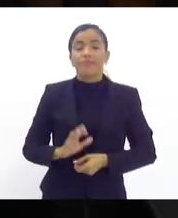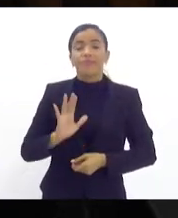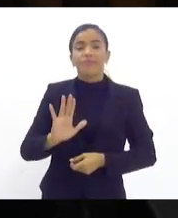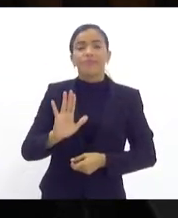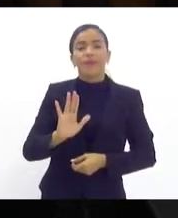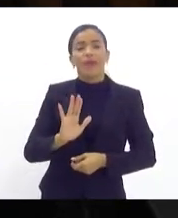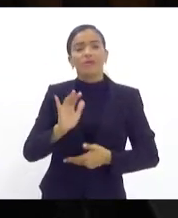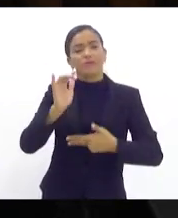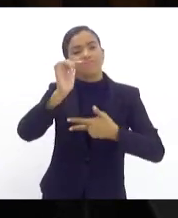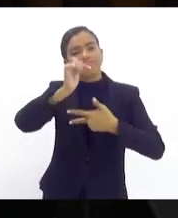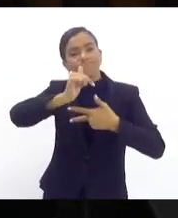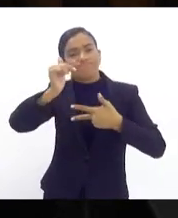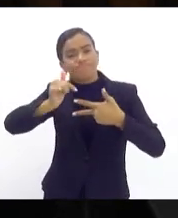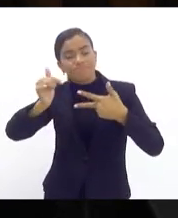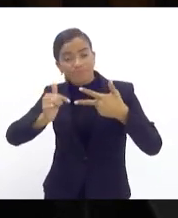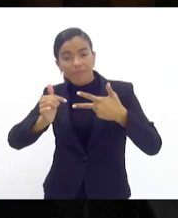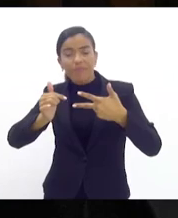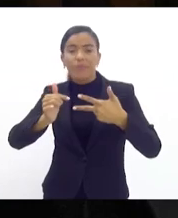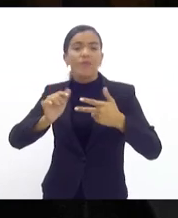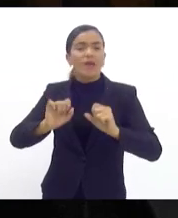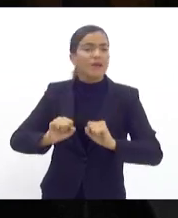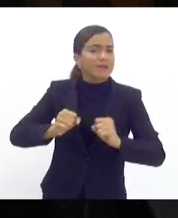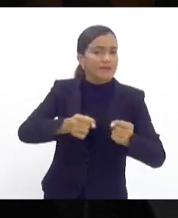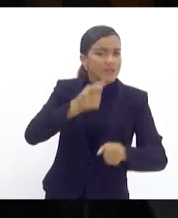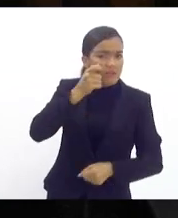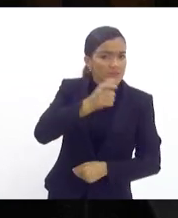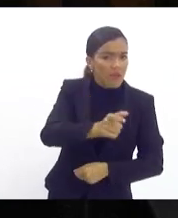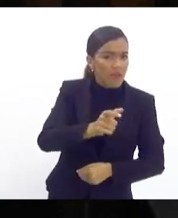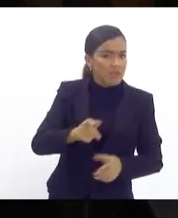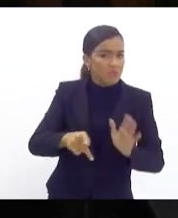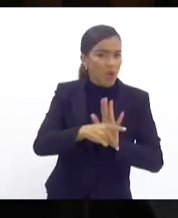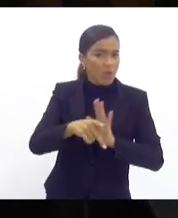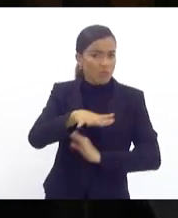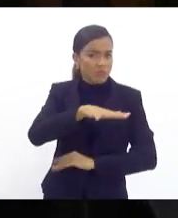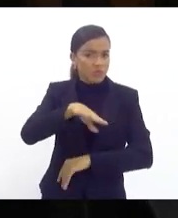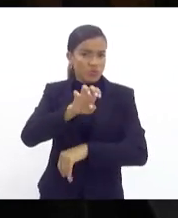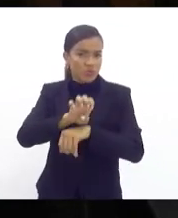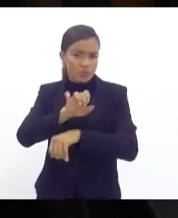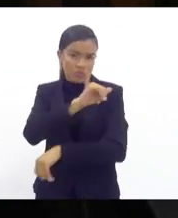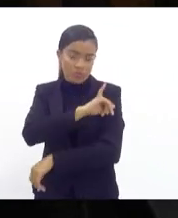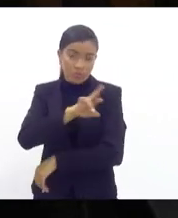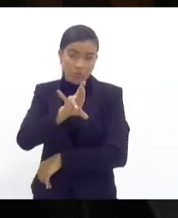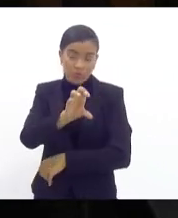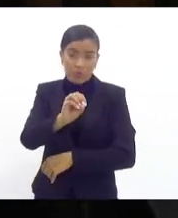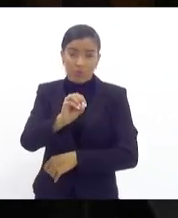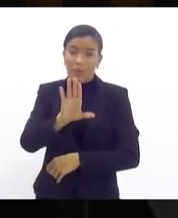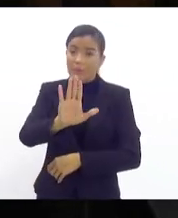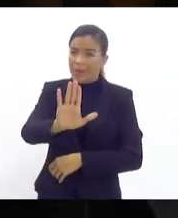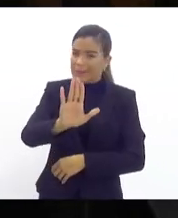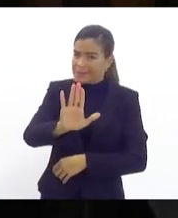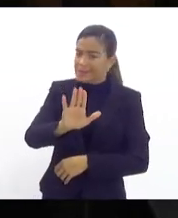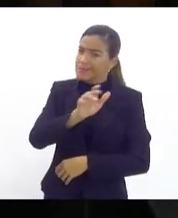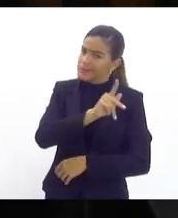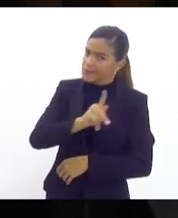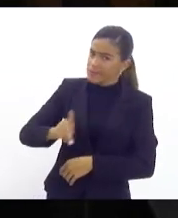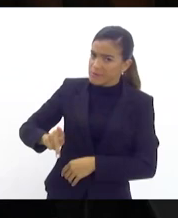Unidade na defesa dos interesses do Estado do Rio de Janeiro. Porque, senhor presidente,